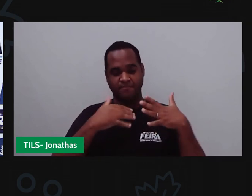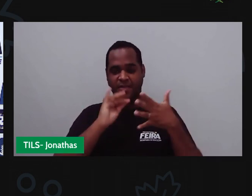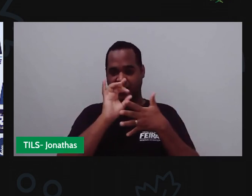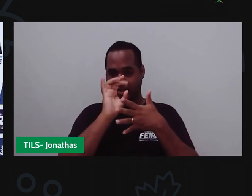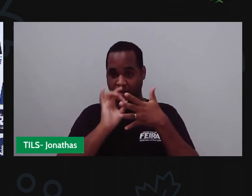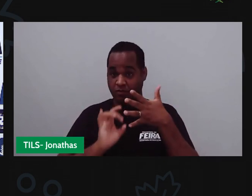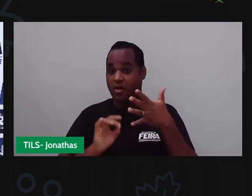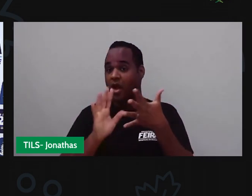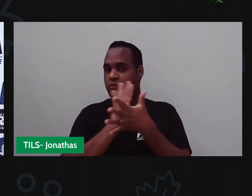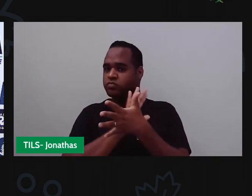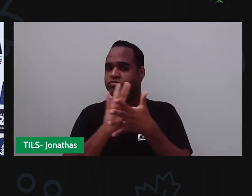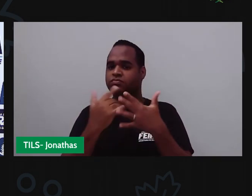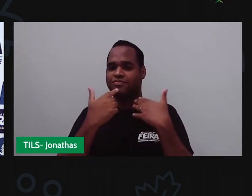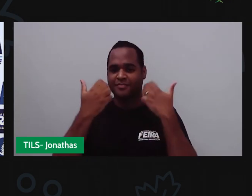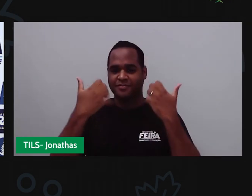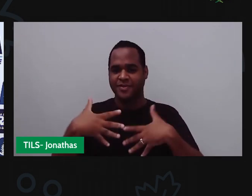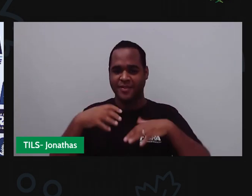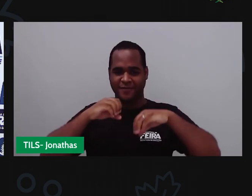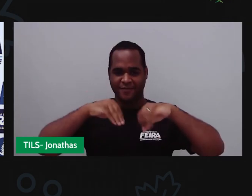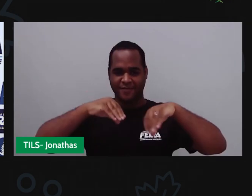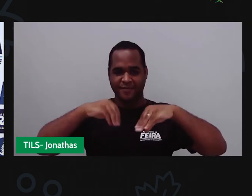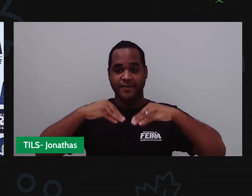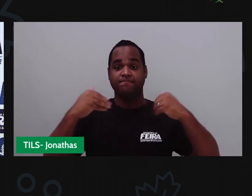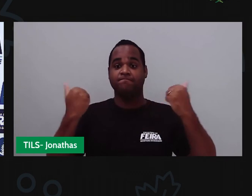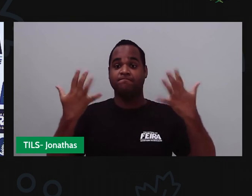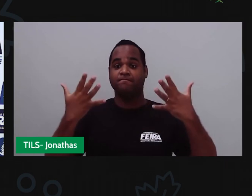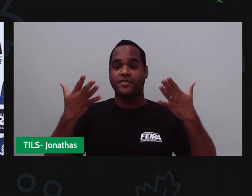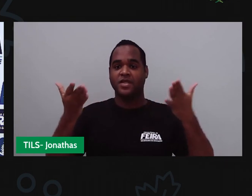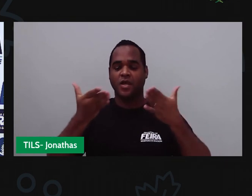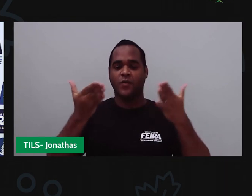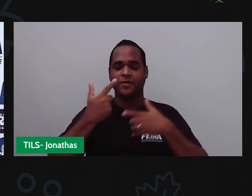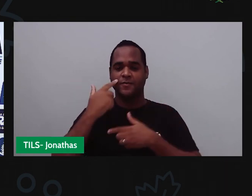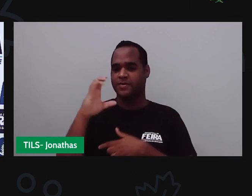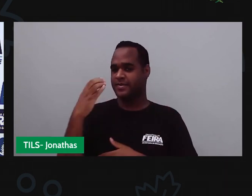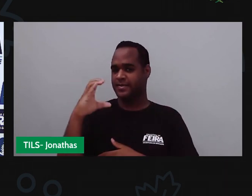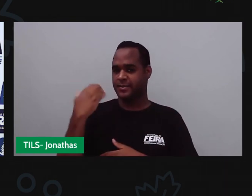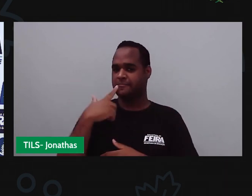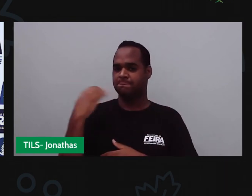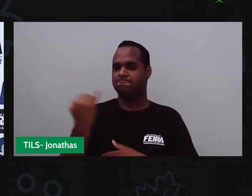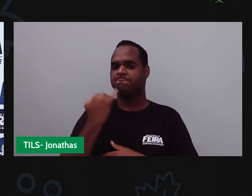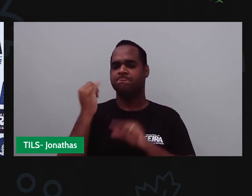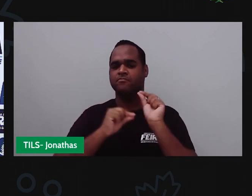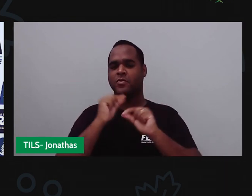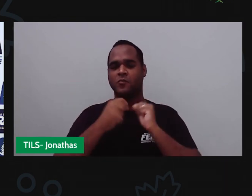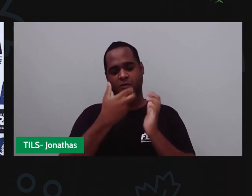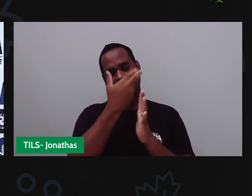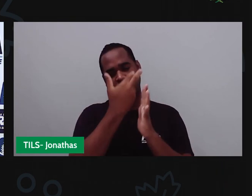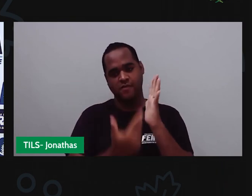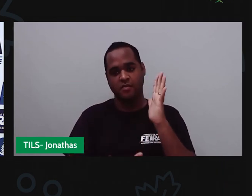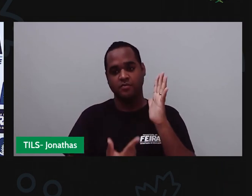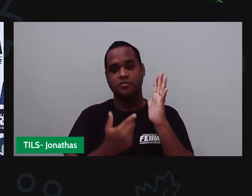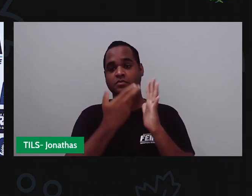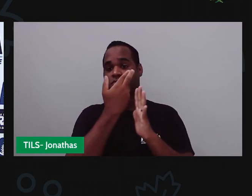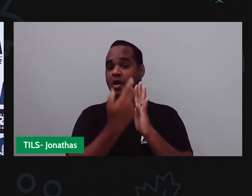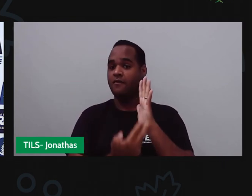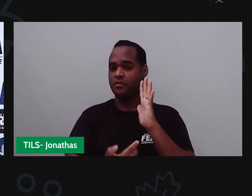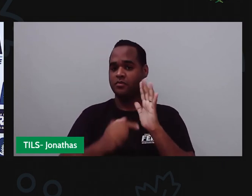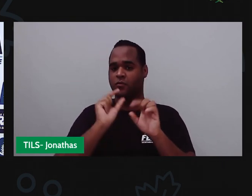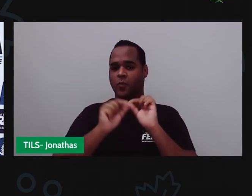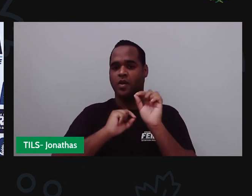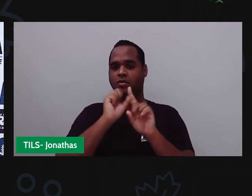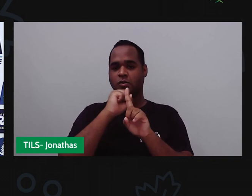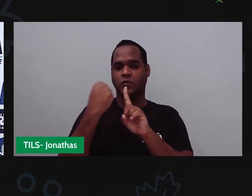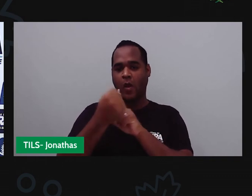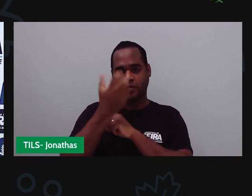básicos dessa aula. Nessa aula de Ciências Humanas a gente falou um pouco sobre diversidade, diversidade